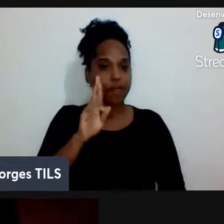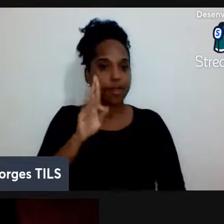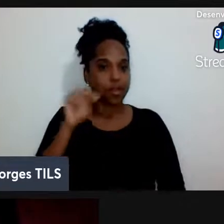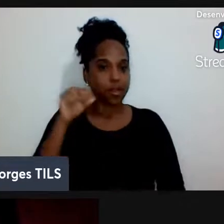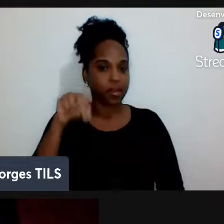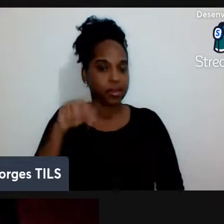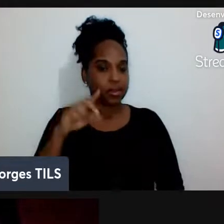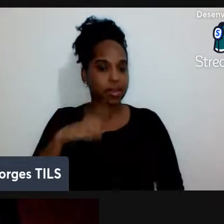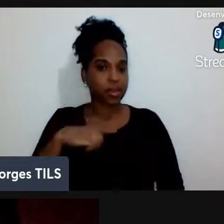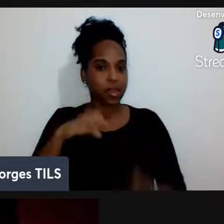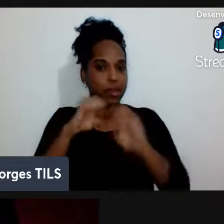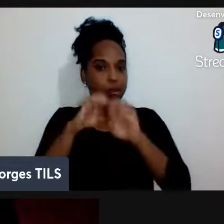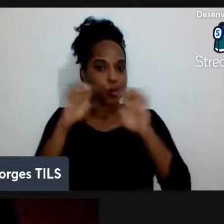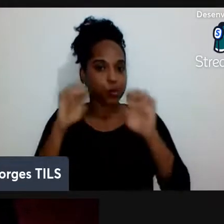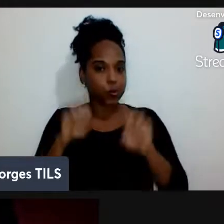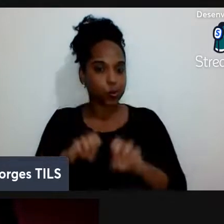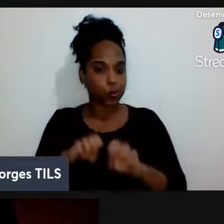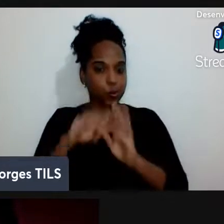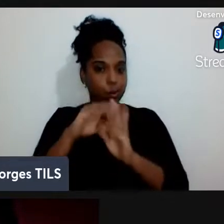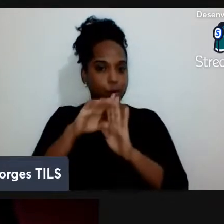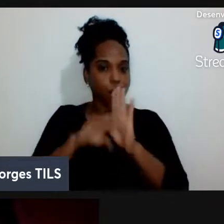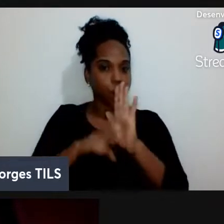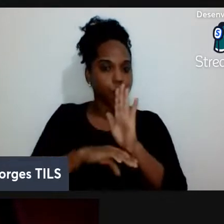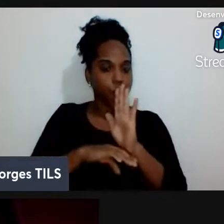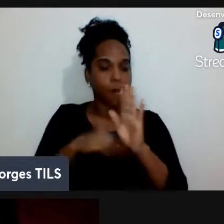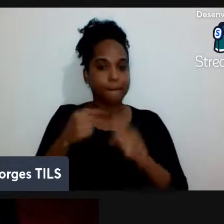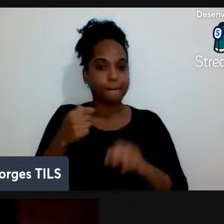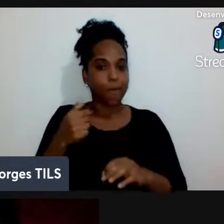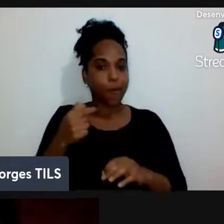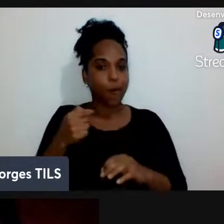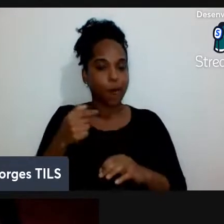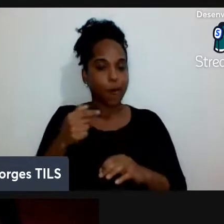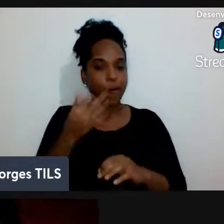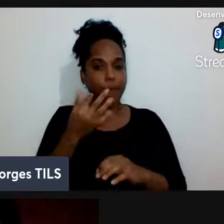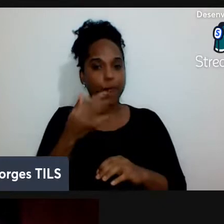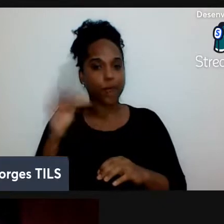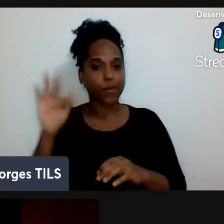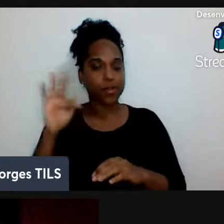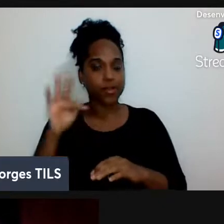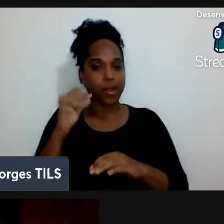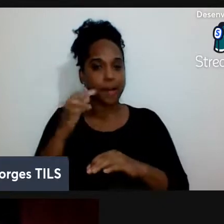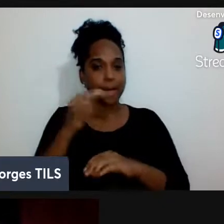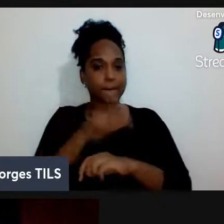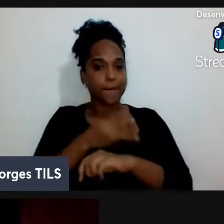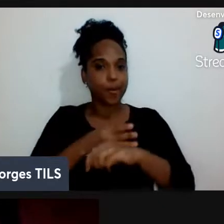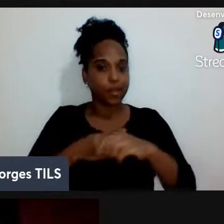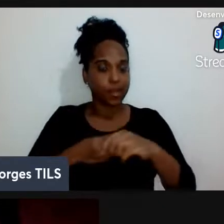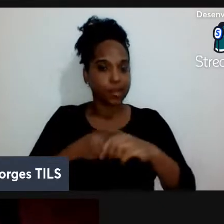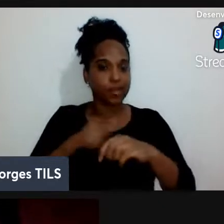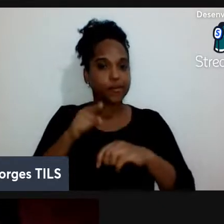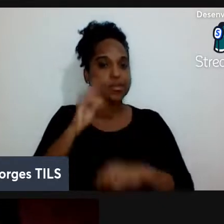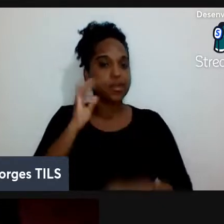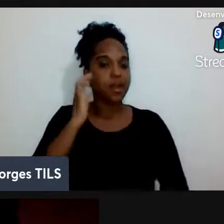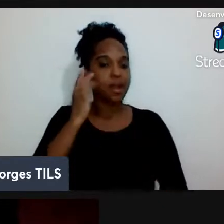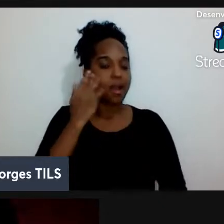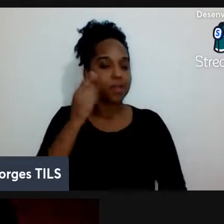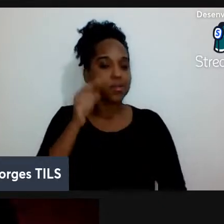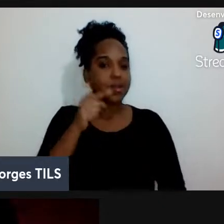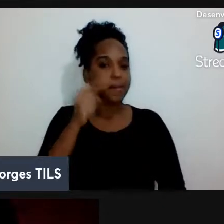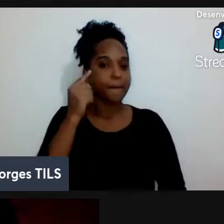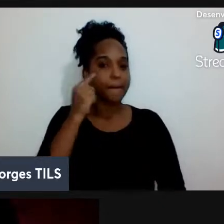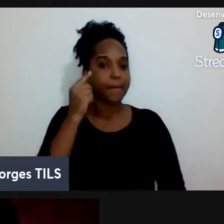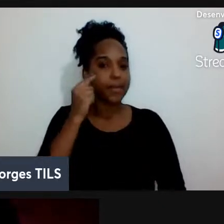às vezes abordado pouco a física moderna e o que é que você pensa de como deveria como deveria